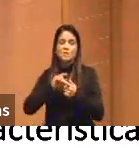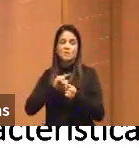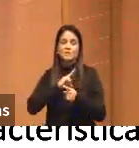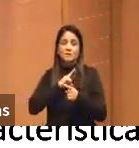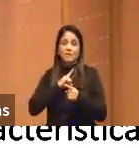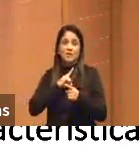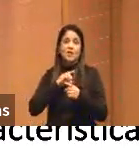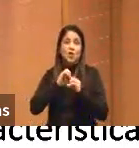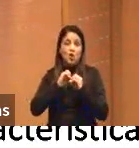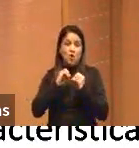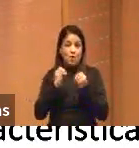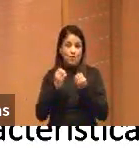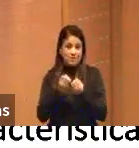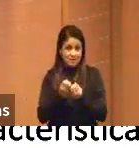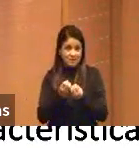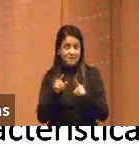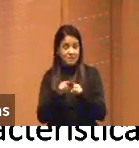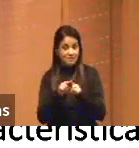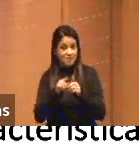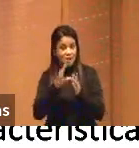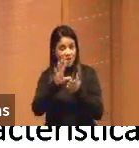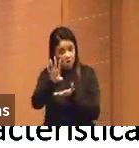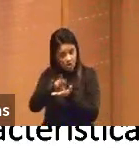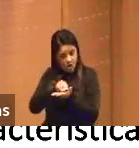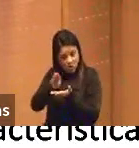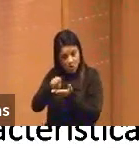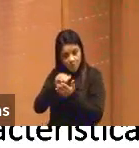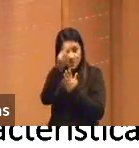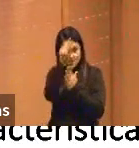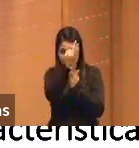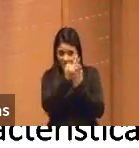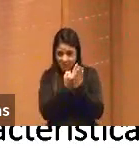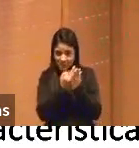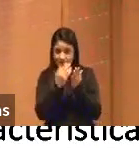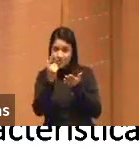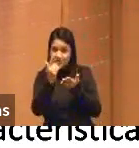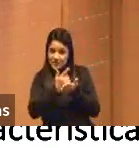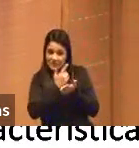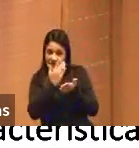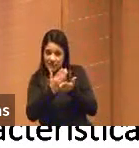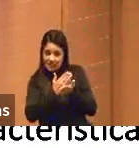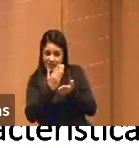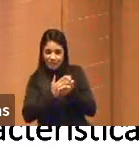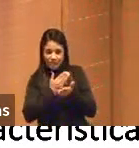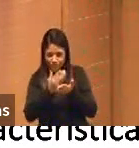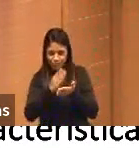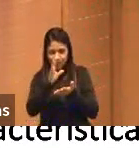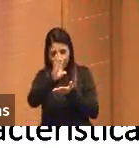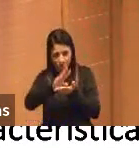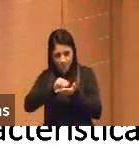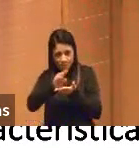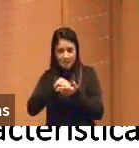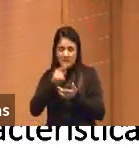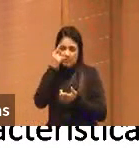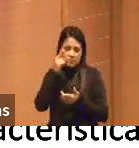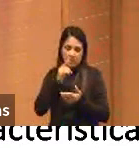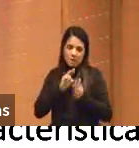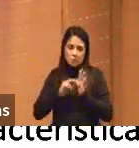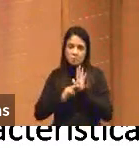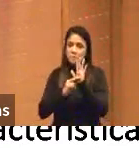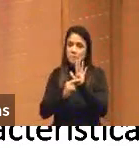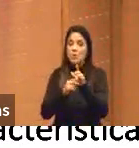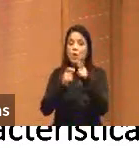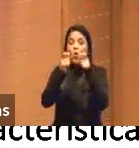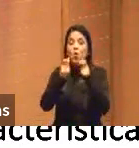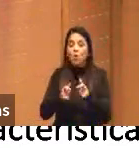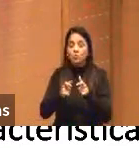ele copia, faz plágio de outros textos, de outros livros que ele processou, ele não sabe revelar as fontes, o que para a academia